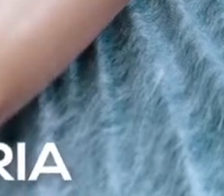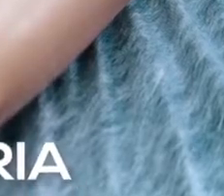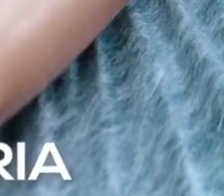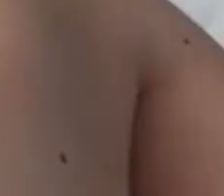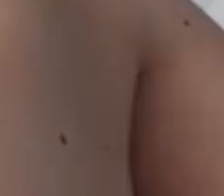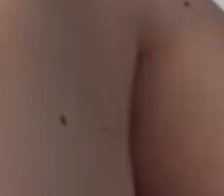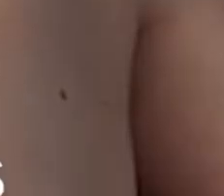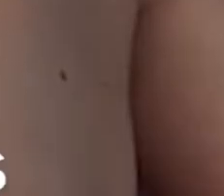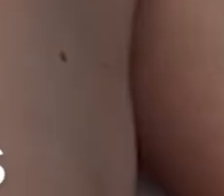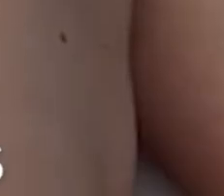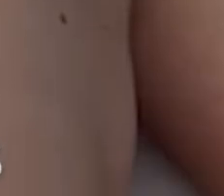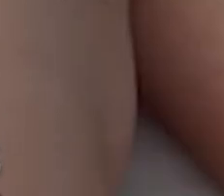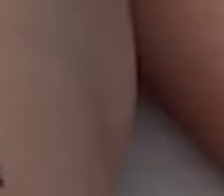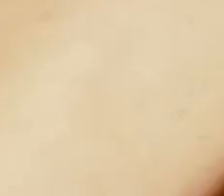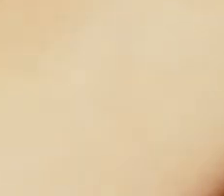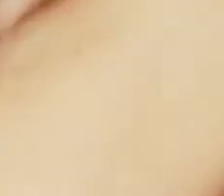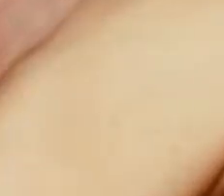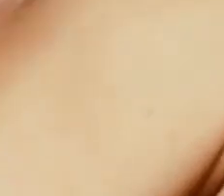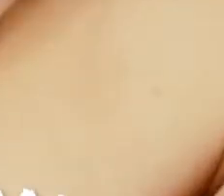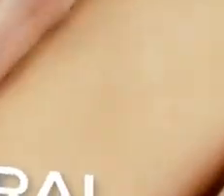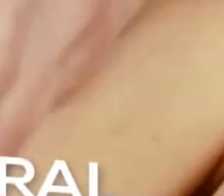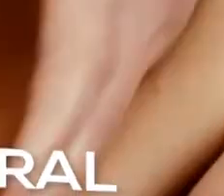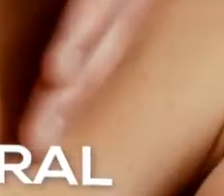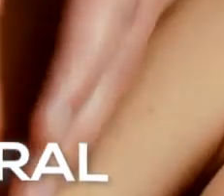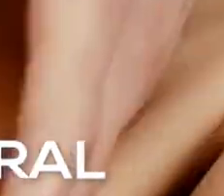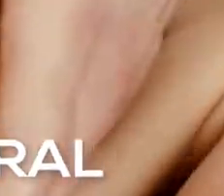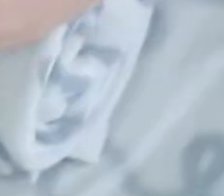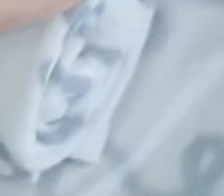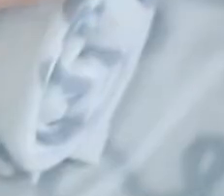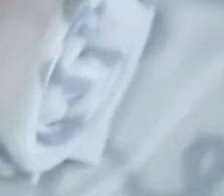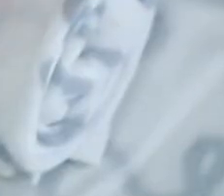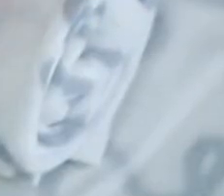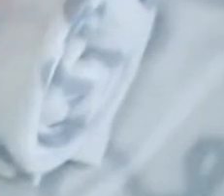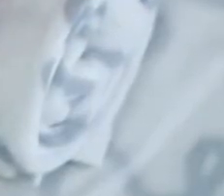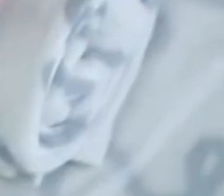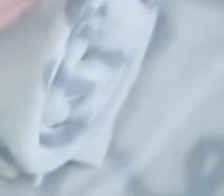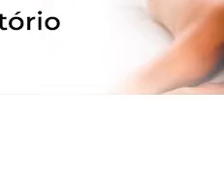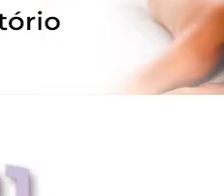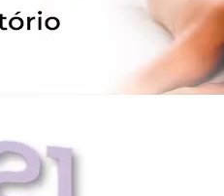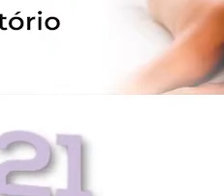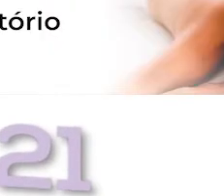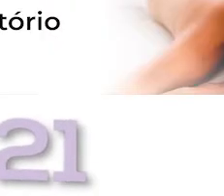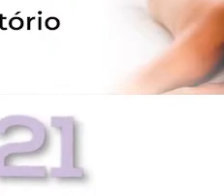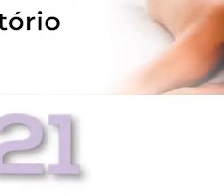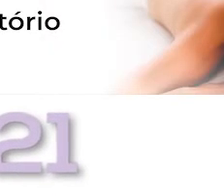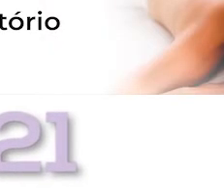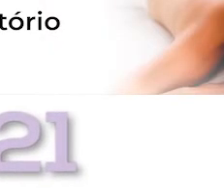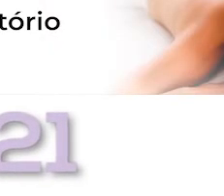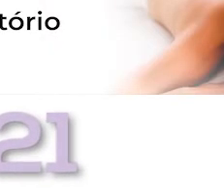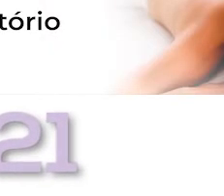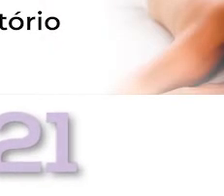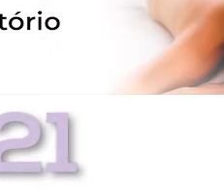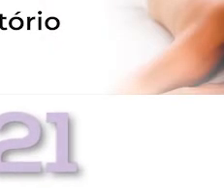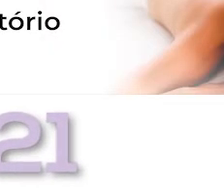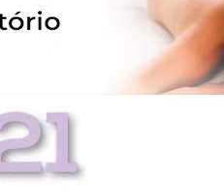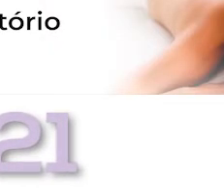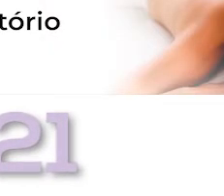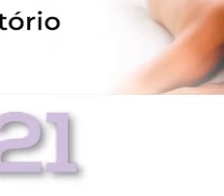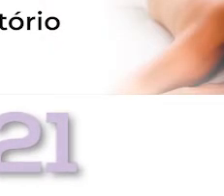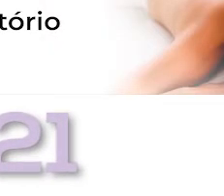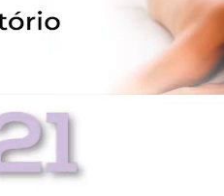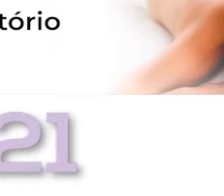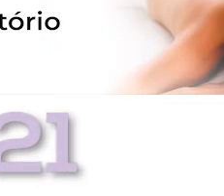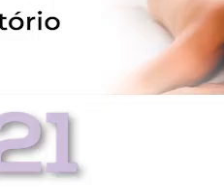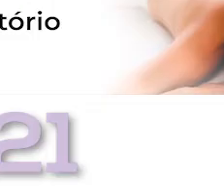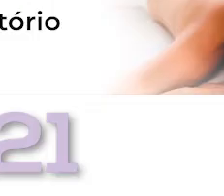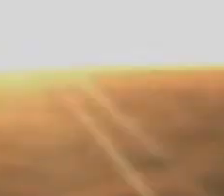pós-operatório E pedras quentes Trabalhamos ainda Com esfoliação corporal E facial Depilação feminina E cone chinês Agende o seu